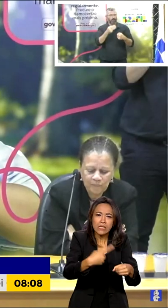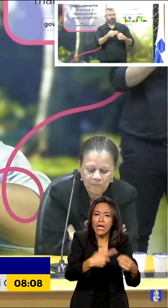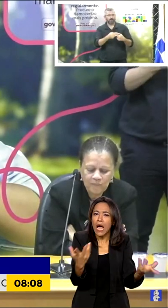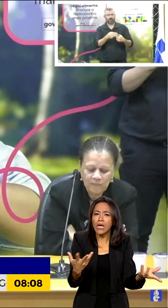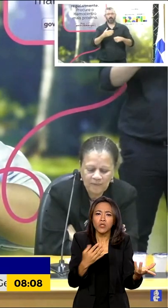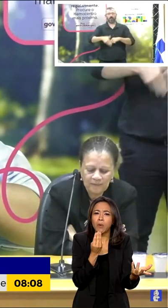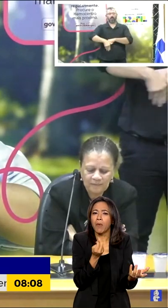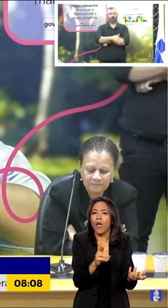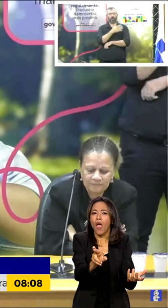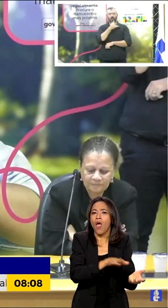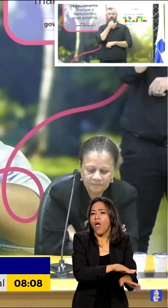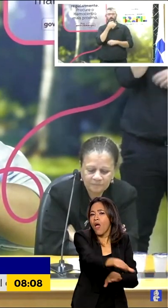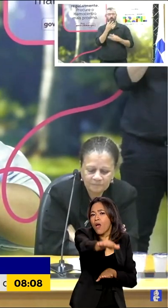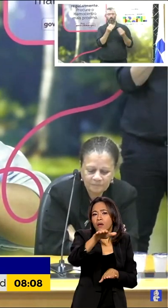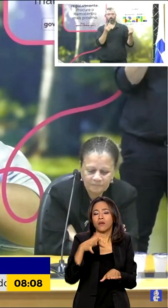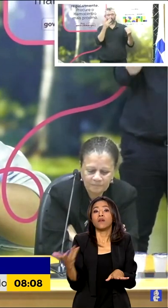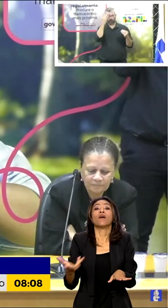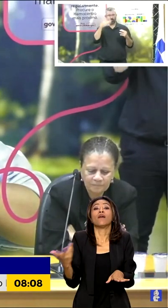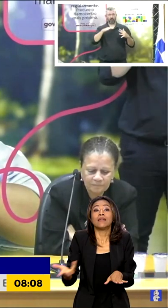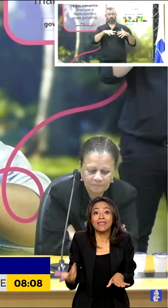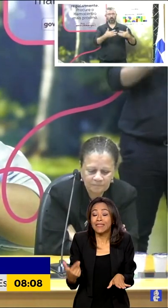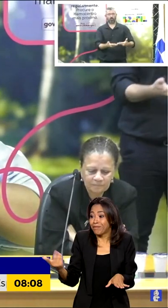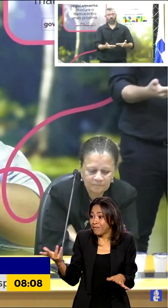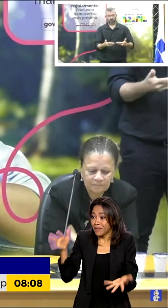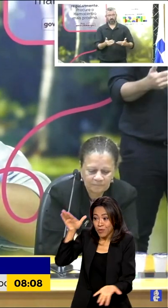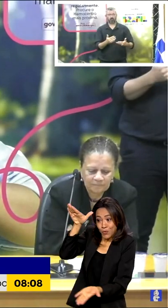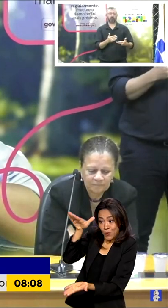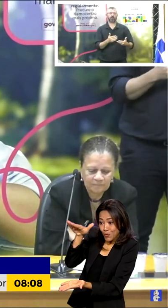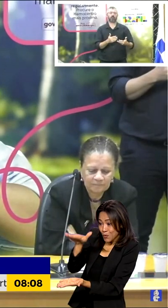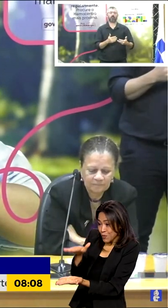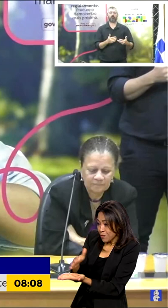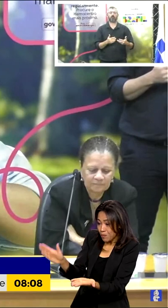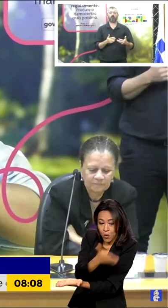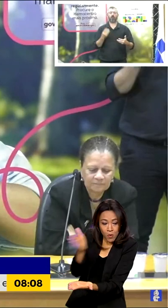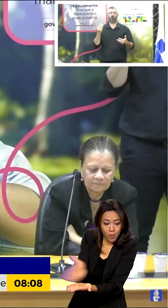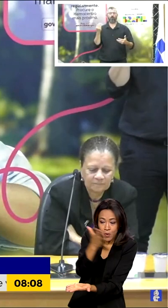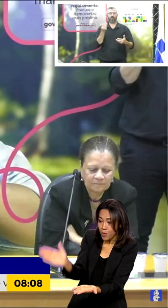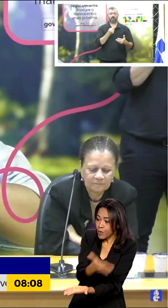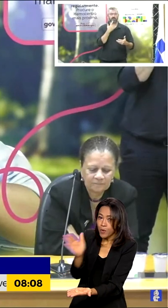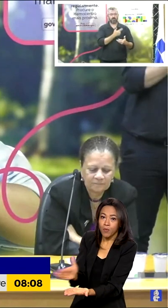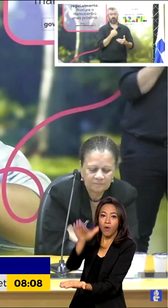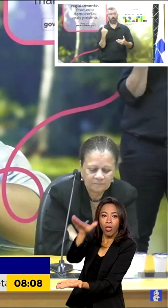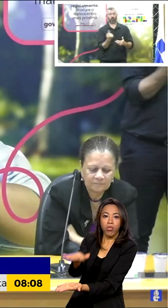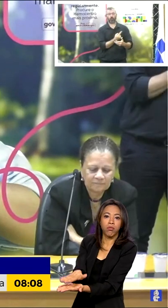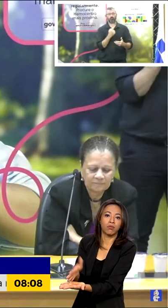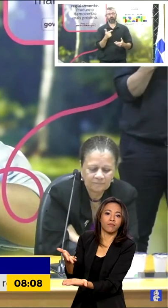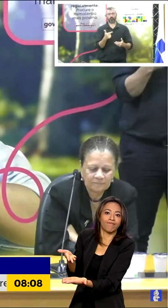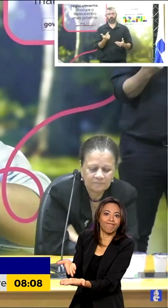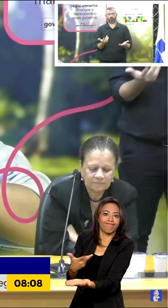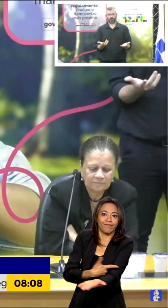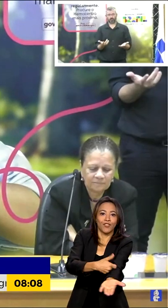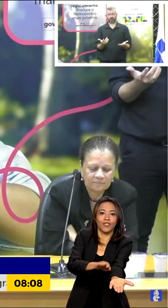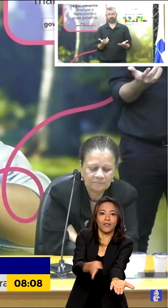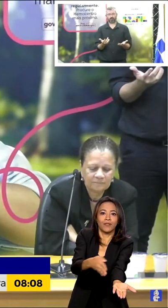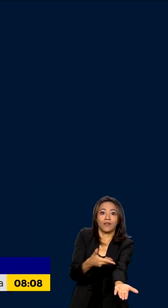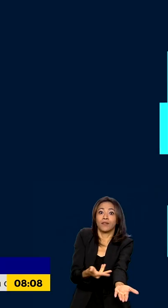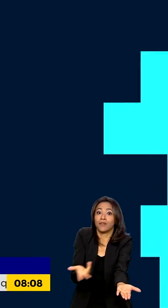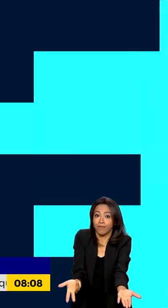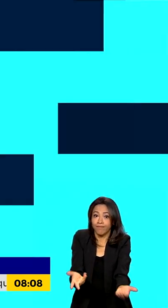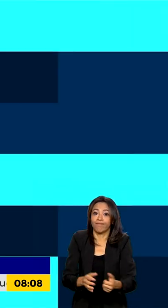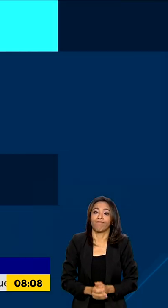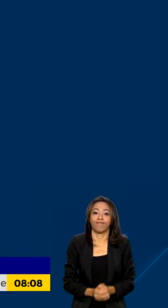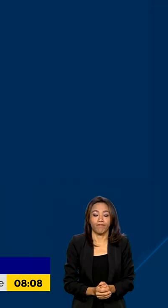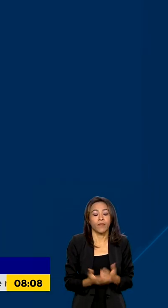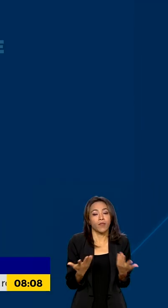rodovia, para desequilibrar completamente a oferta e demanda de um hemocentro.